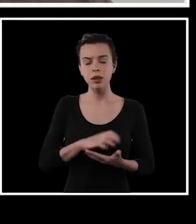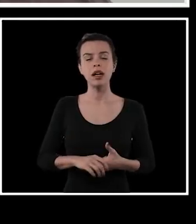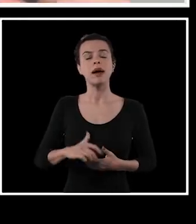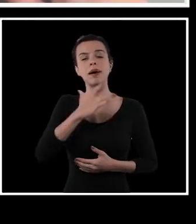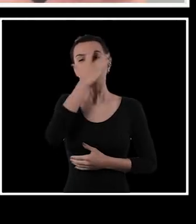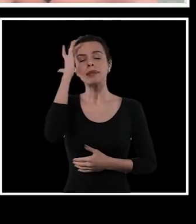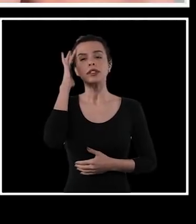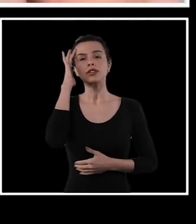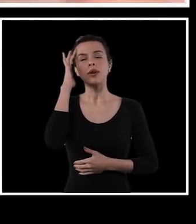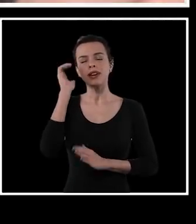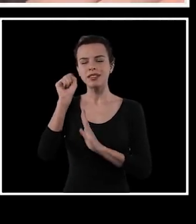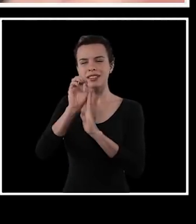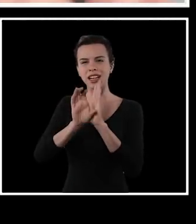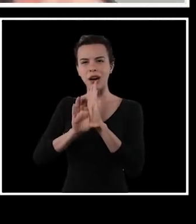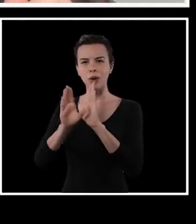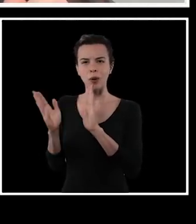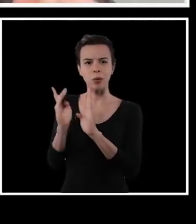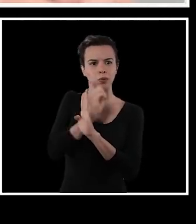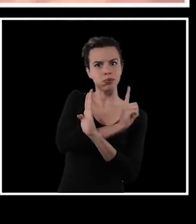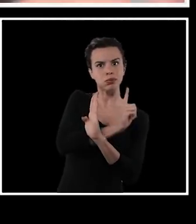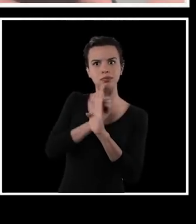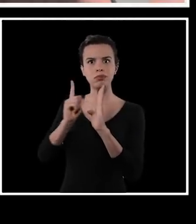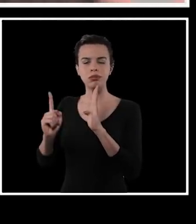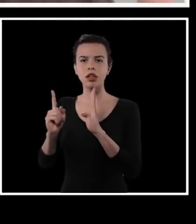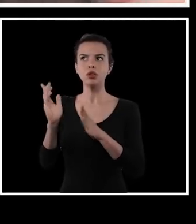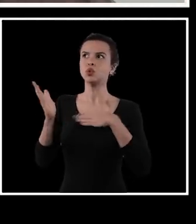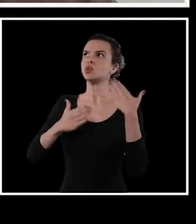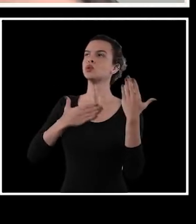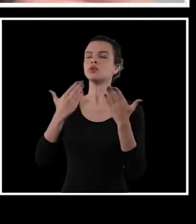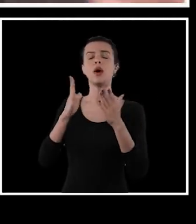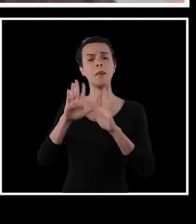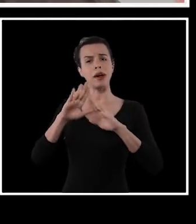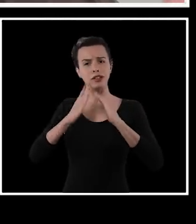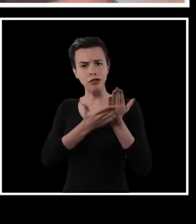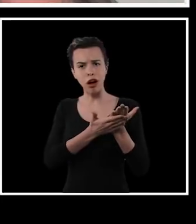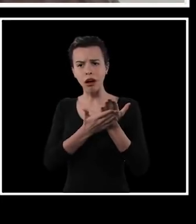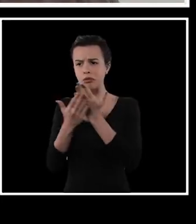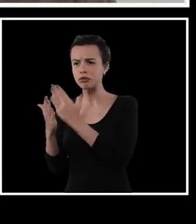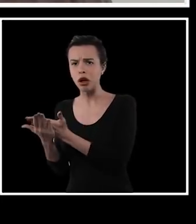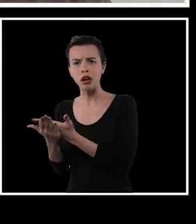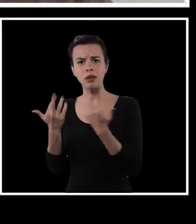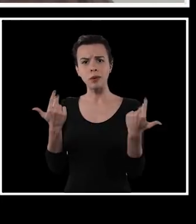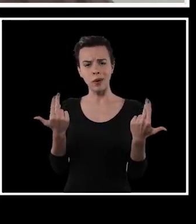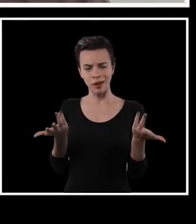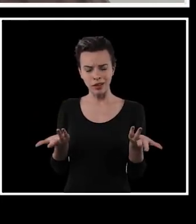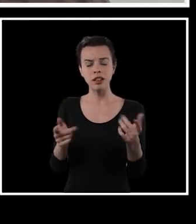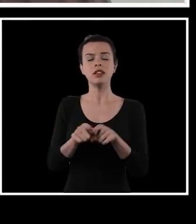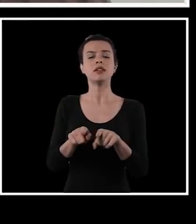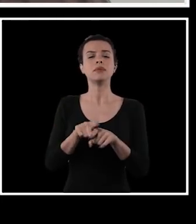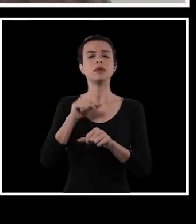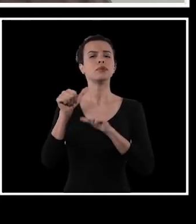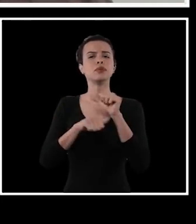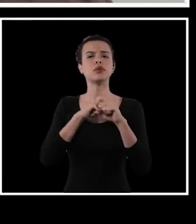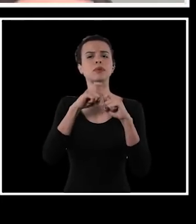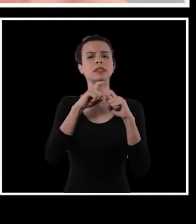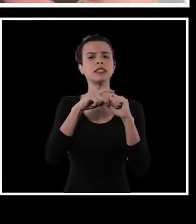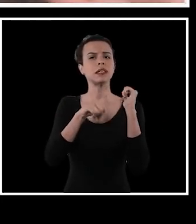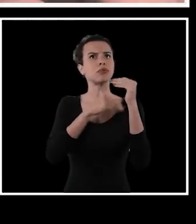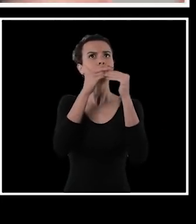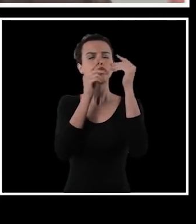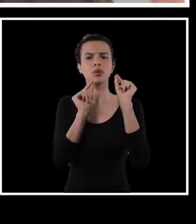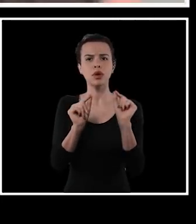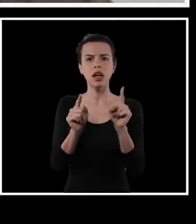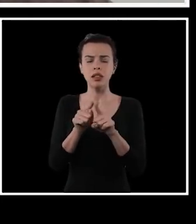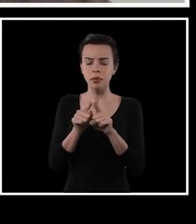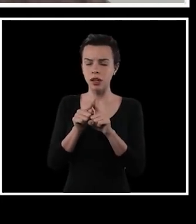comparação de que, ah, se você transportar alguém de um século para outro, a pessoa toma um susto, a não ser que ela entre em uma sala de aula. Se você